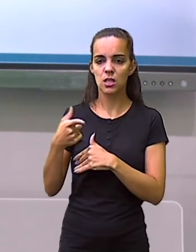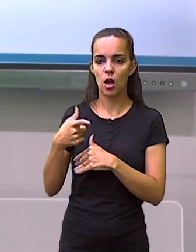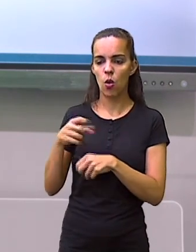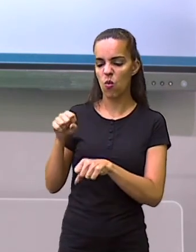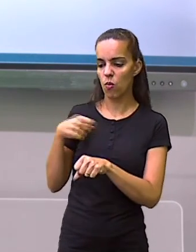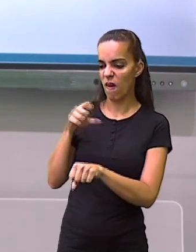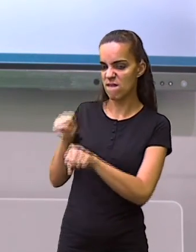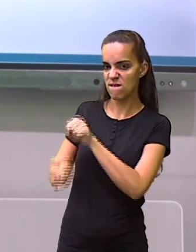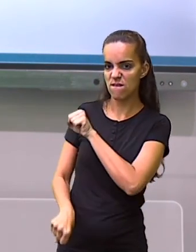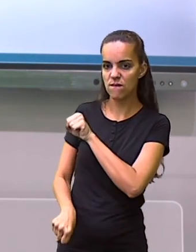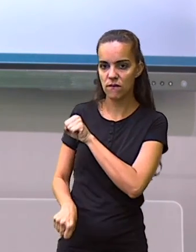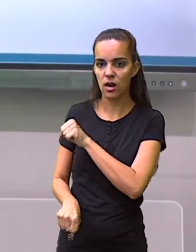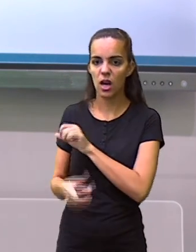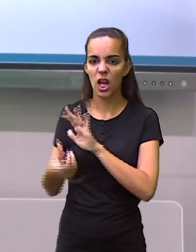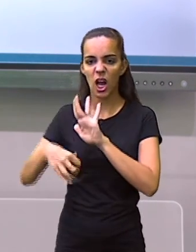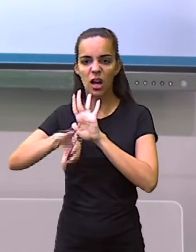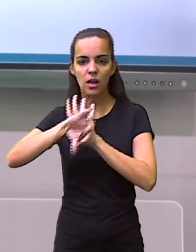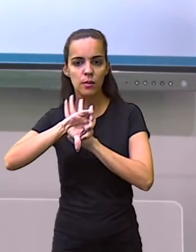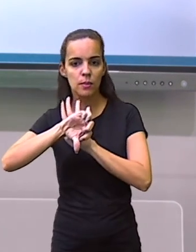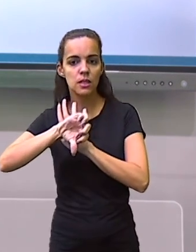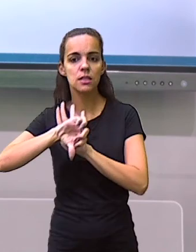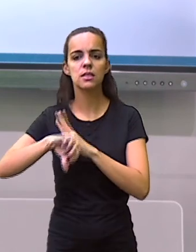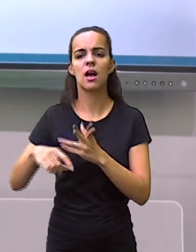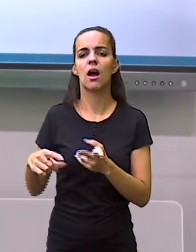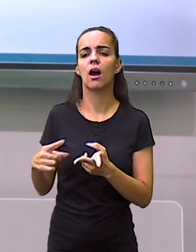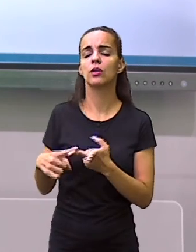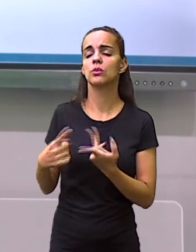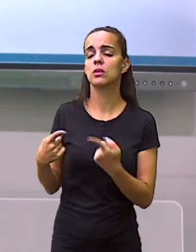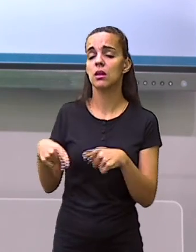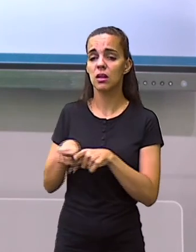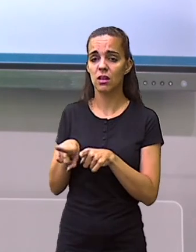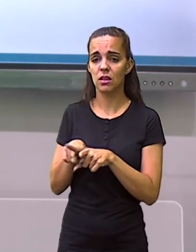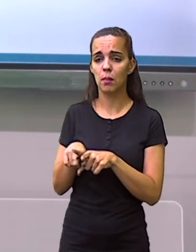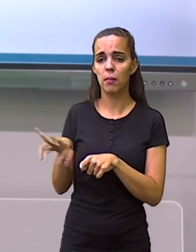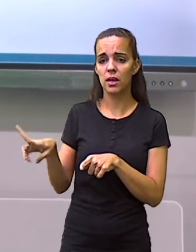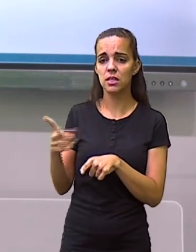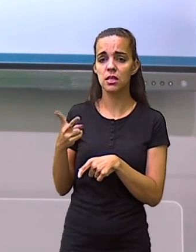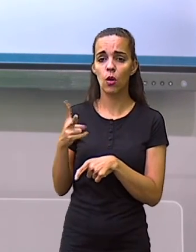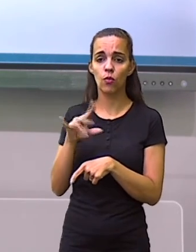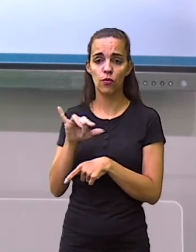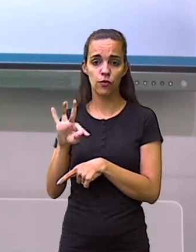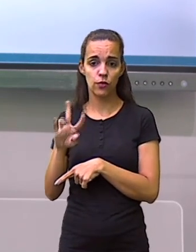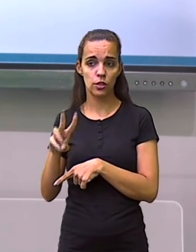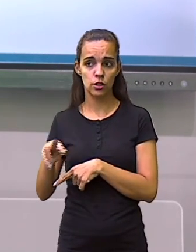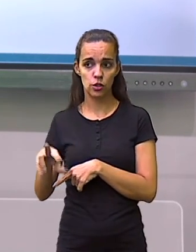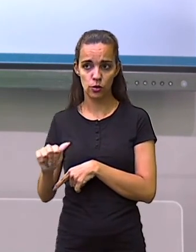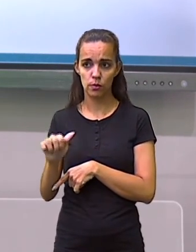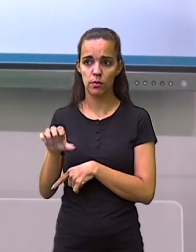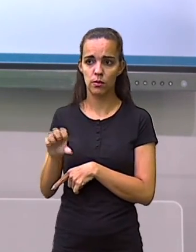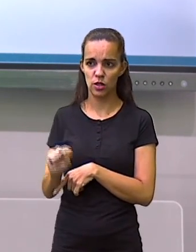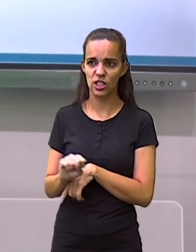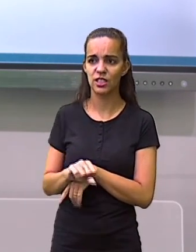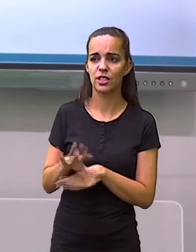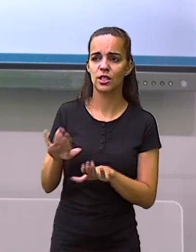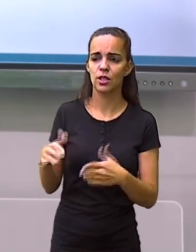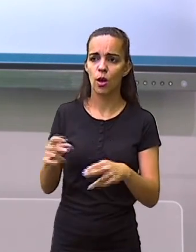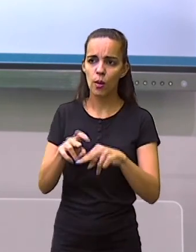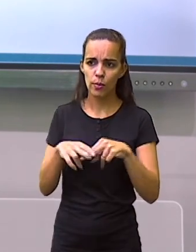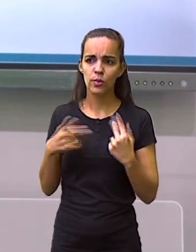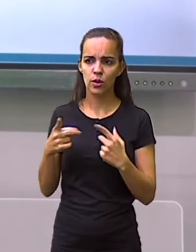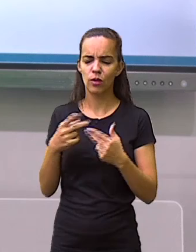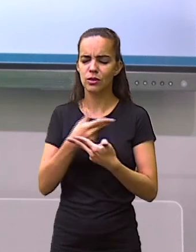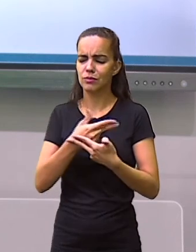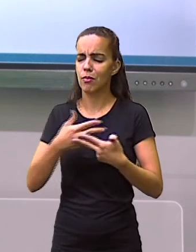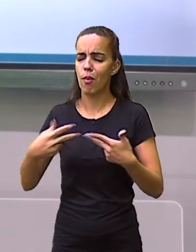de abuso por parte das autoridades locais. Muito bem, estes são alguns dos muitos